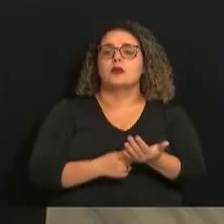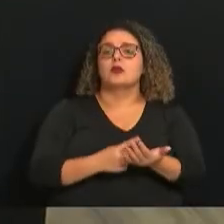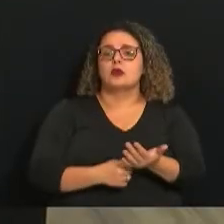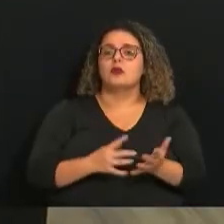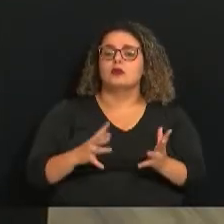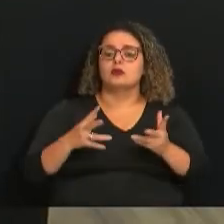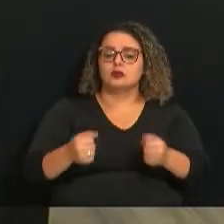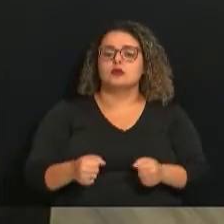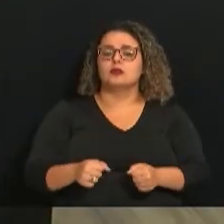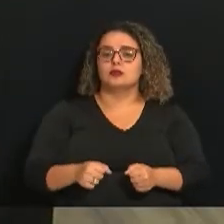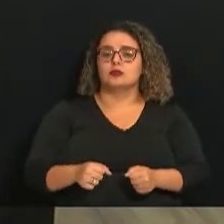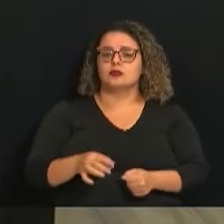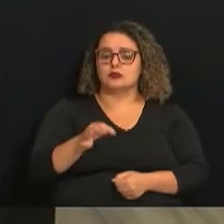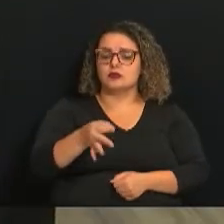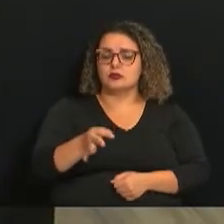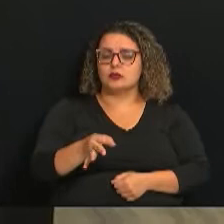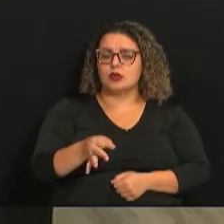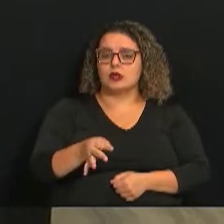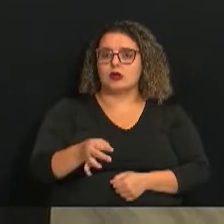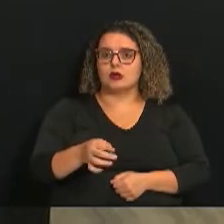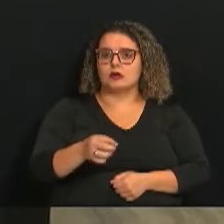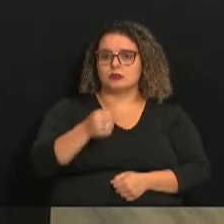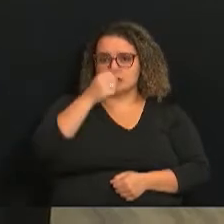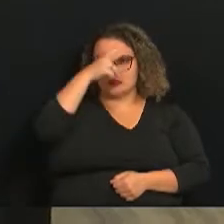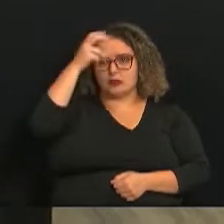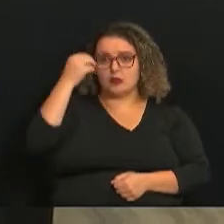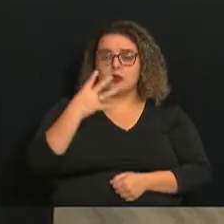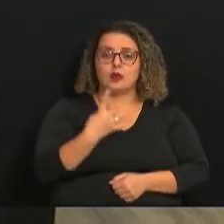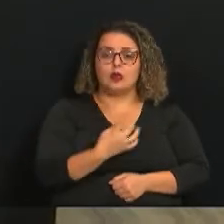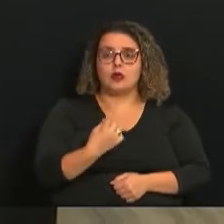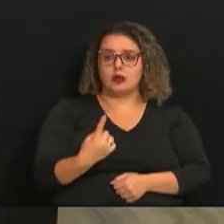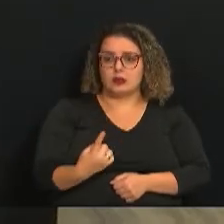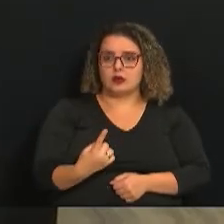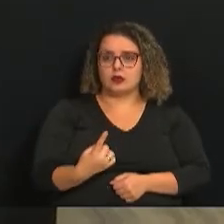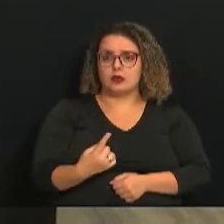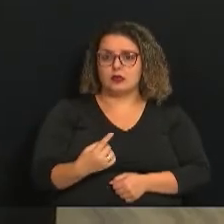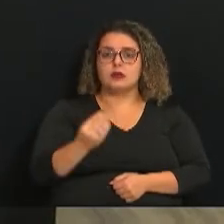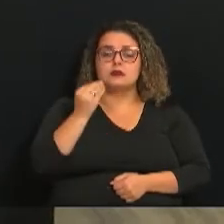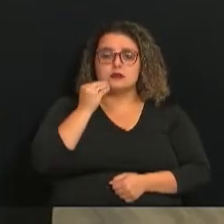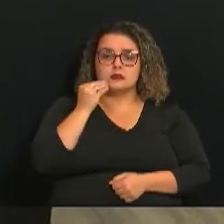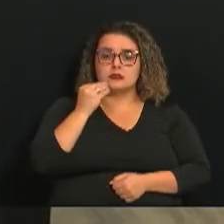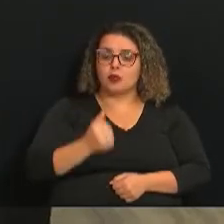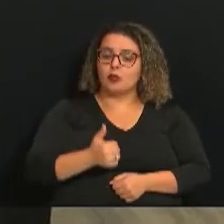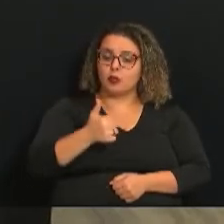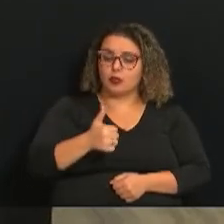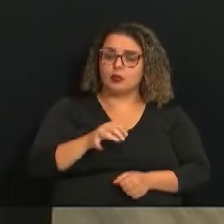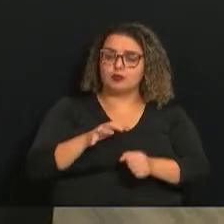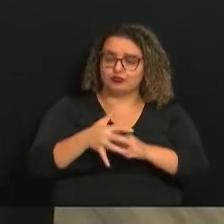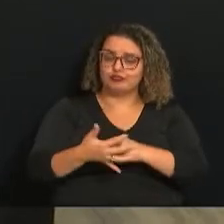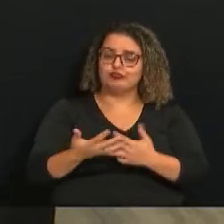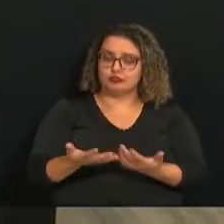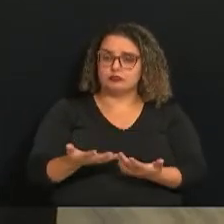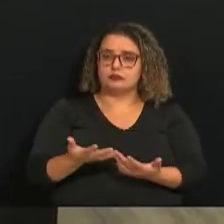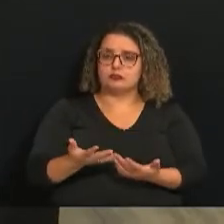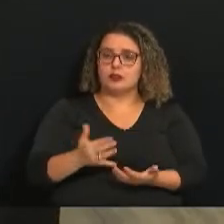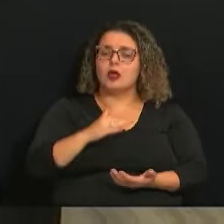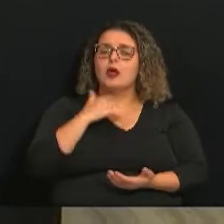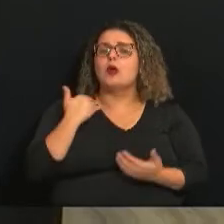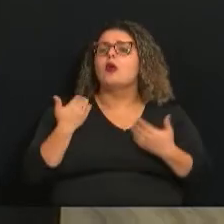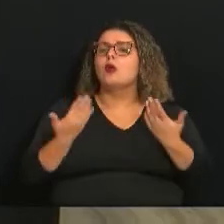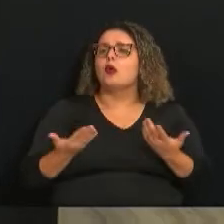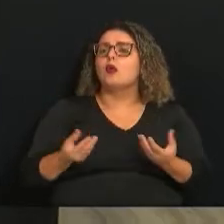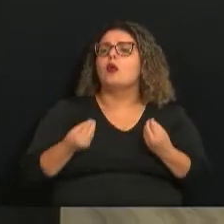com esta última atualização da Prefeitura, 41 pessoas testaram positivo para a doença. Em relação a óbitos, Mirna?